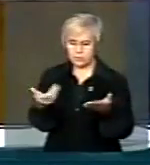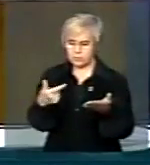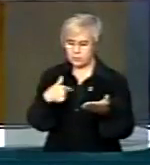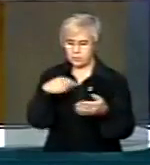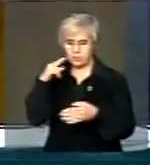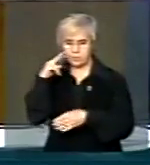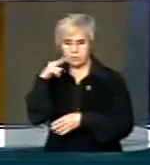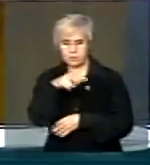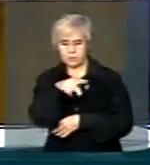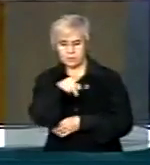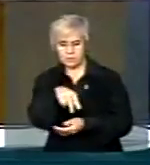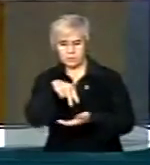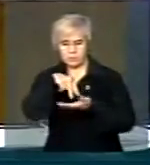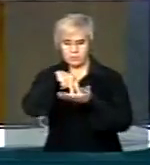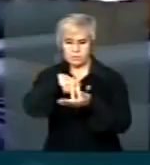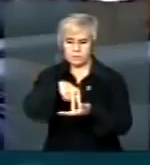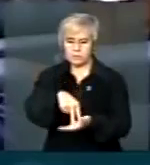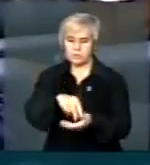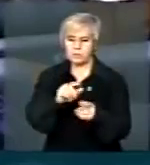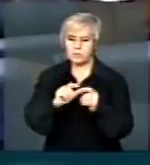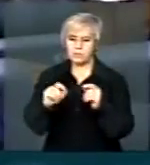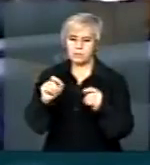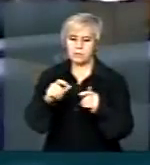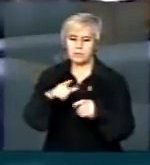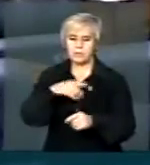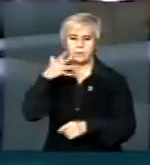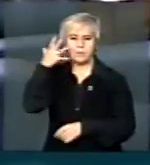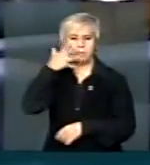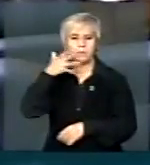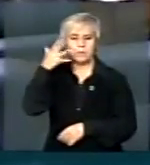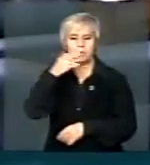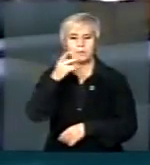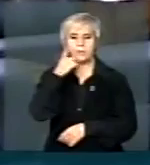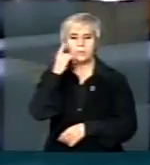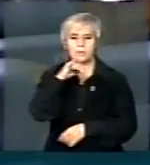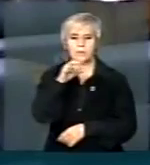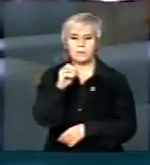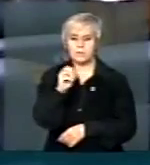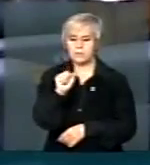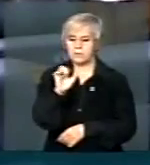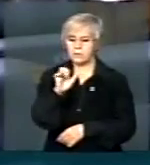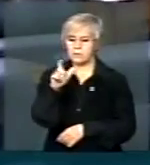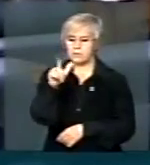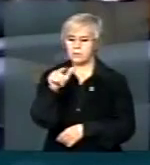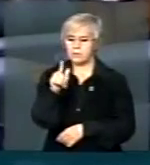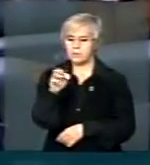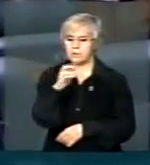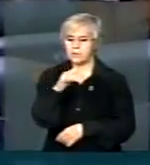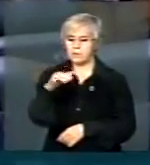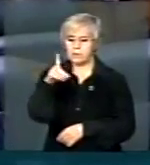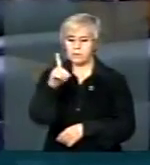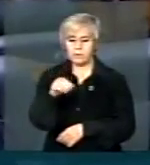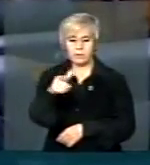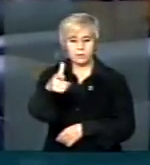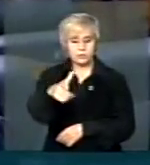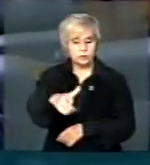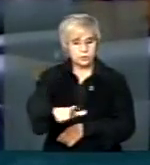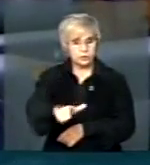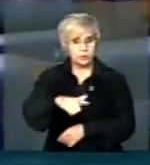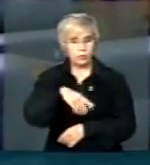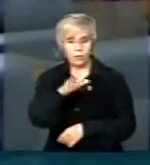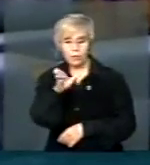tribuna, a este plenário, e estava falando do deputado Zé Geraldo. Novamente, é